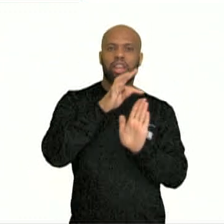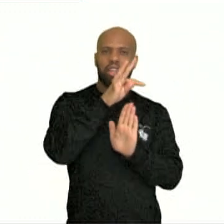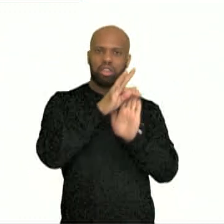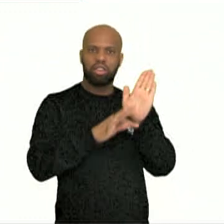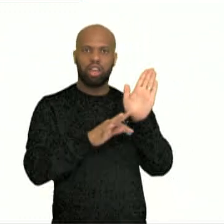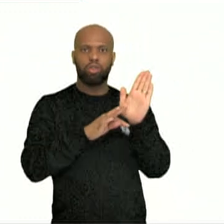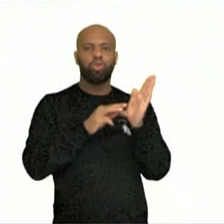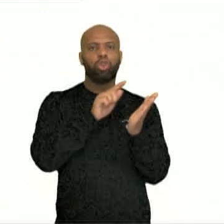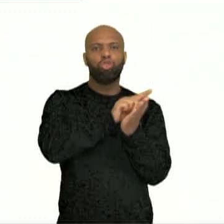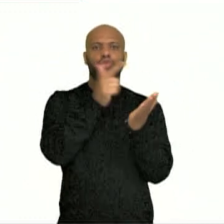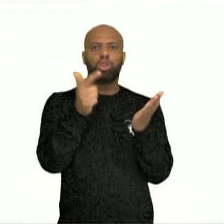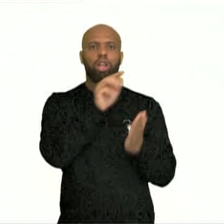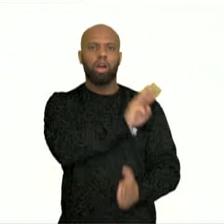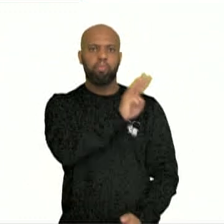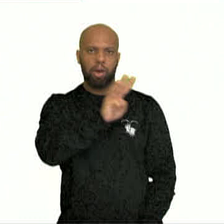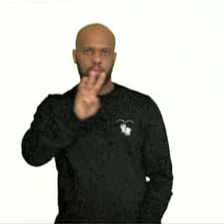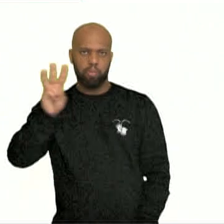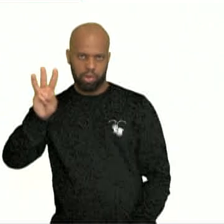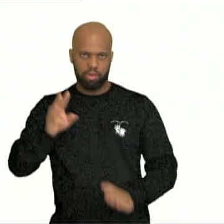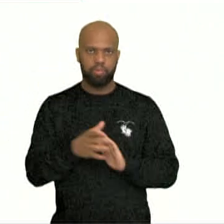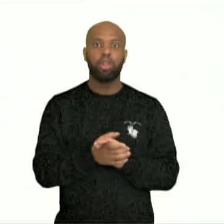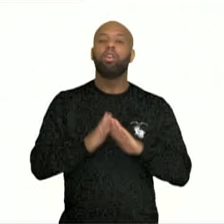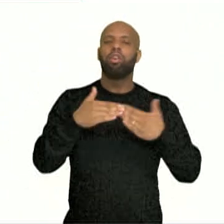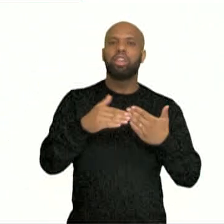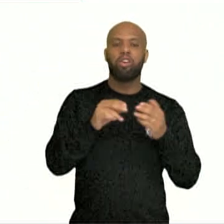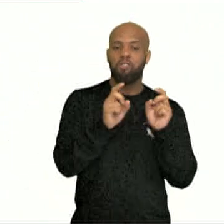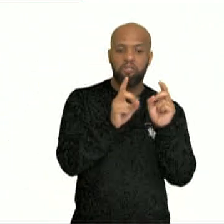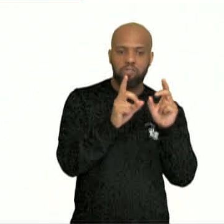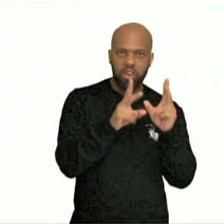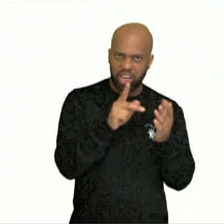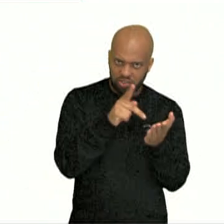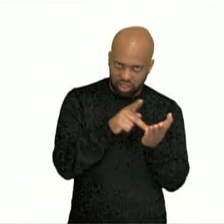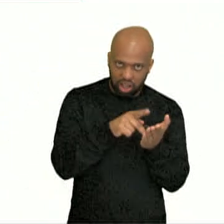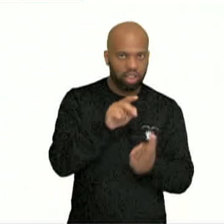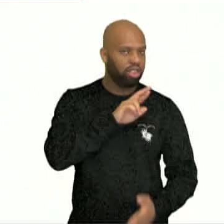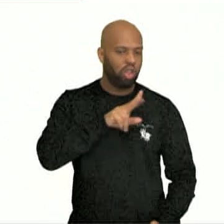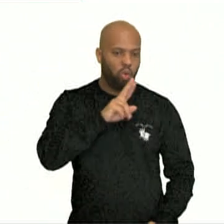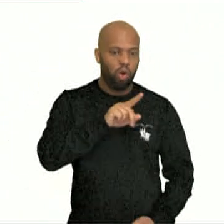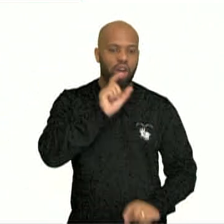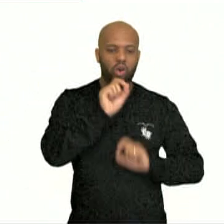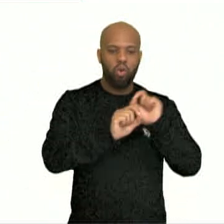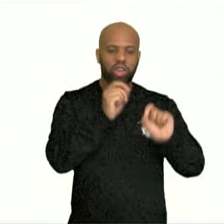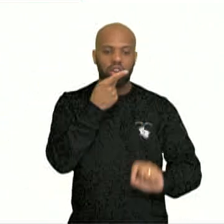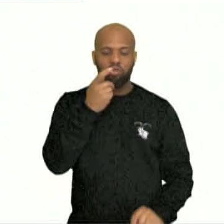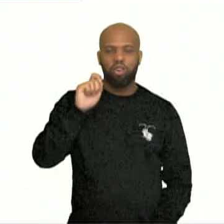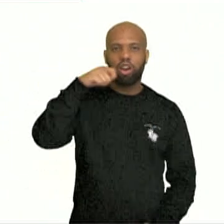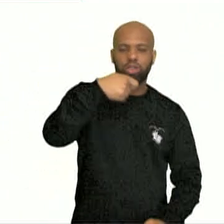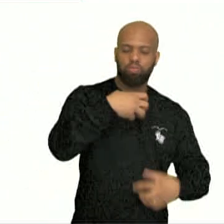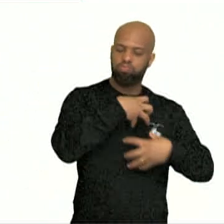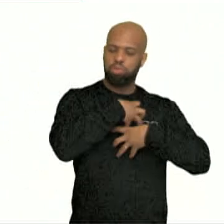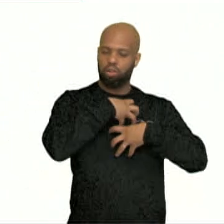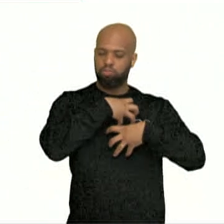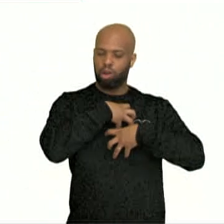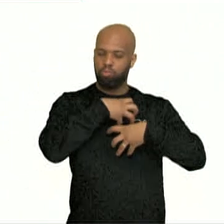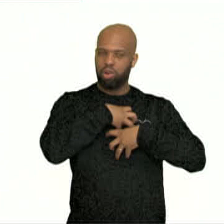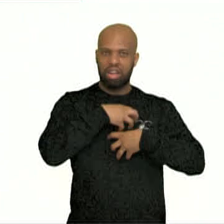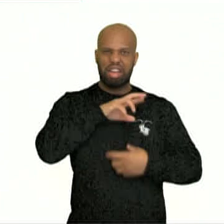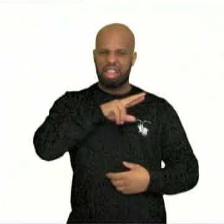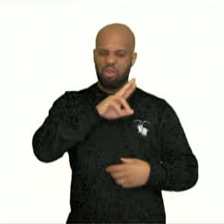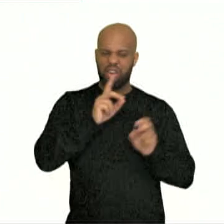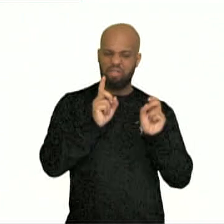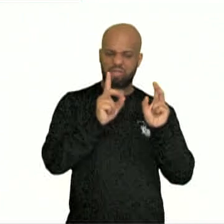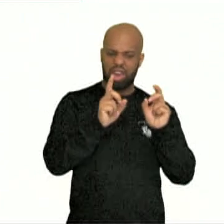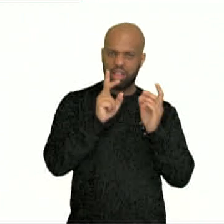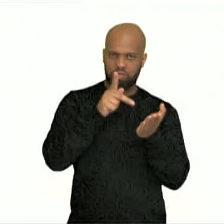vendem algo propriamente dito, eles falam de sensações, não algo que pode ser vendido de